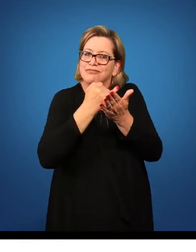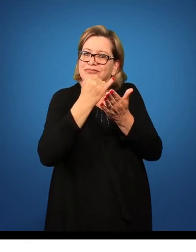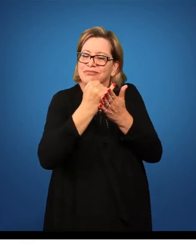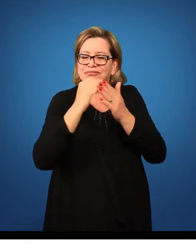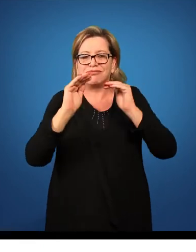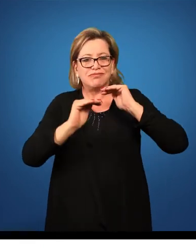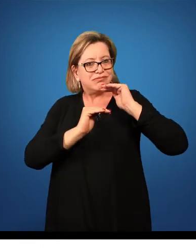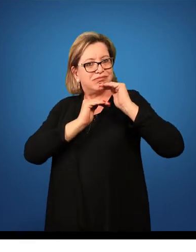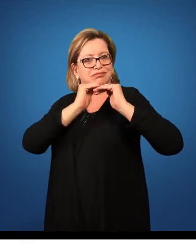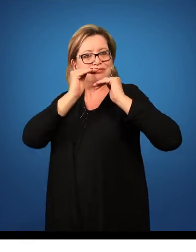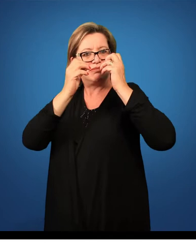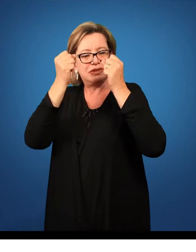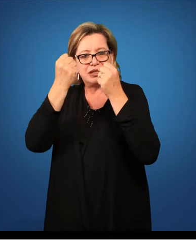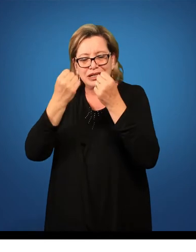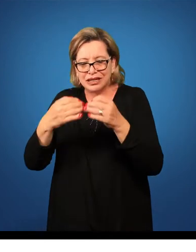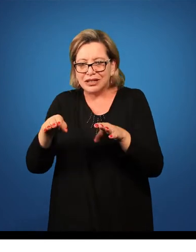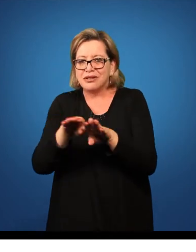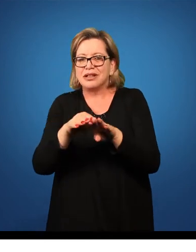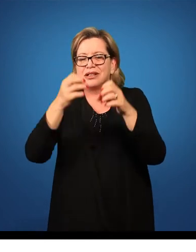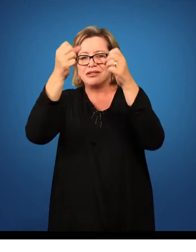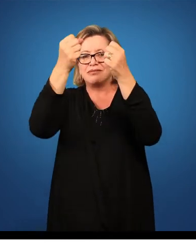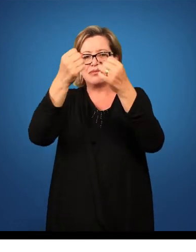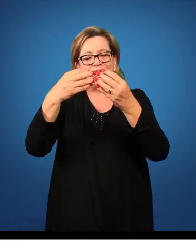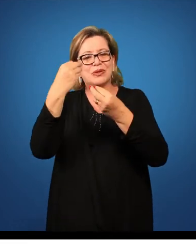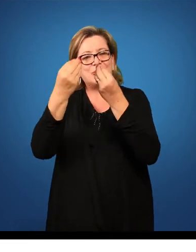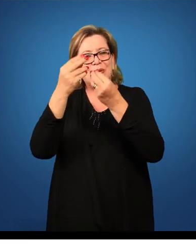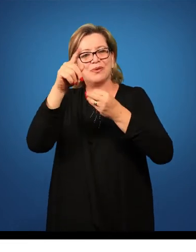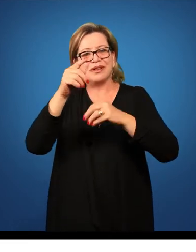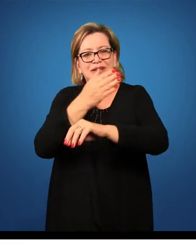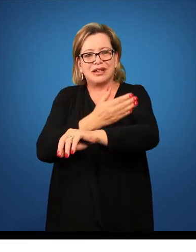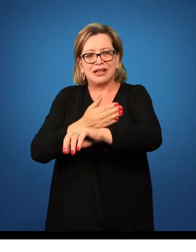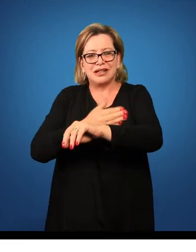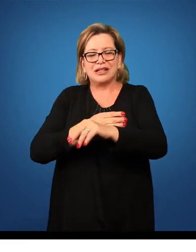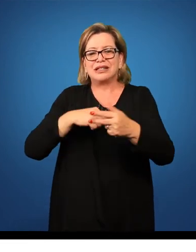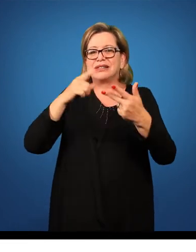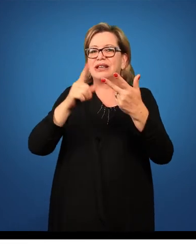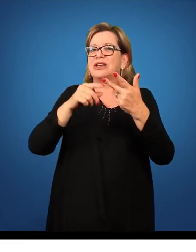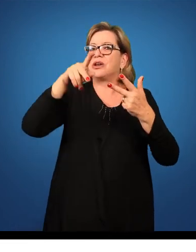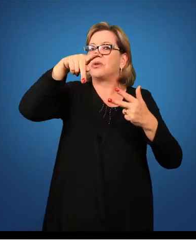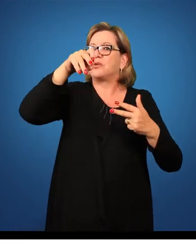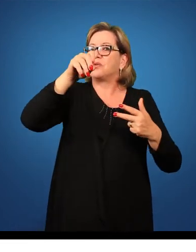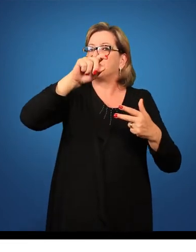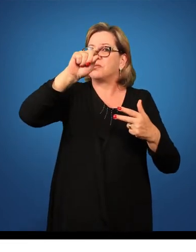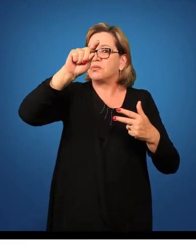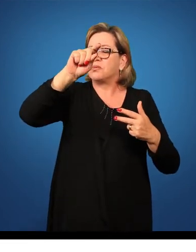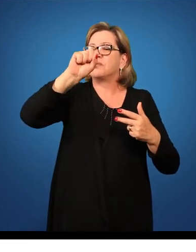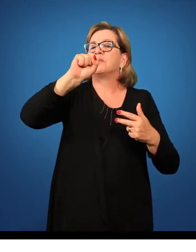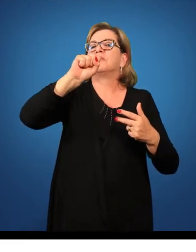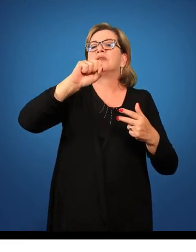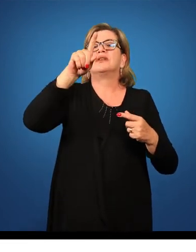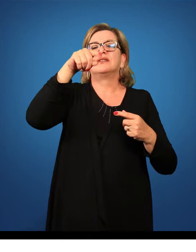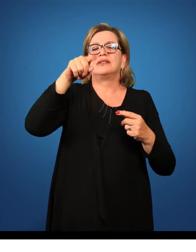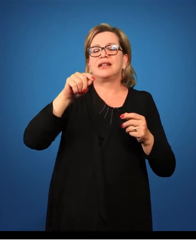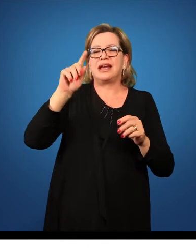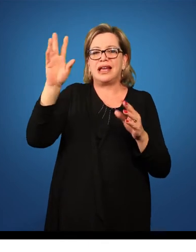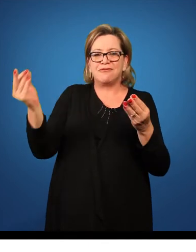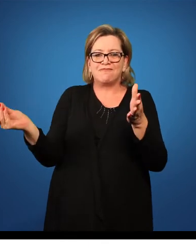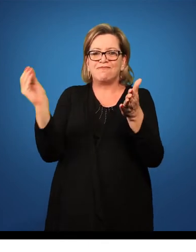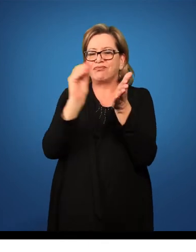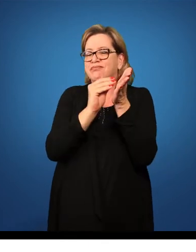desenvolvimento e a conclusão. E os elementos pós-textuais são os anexos que nós colocamos